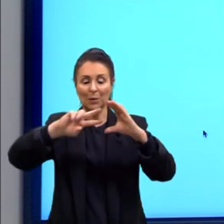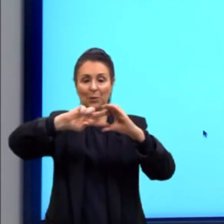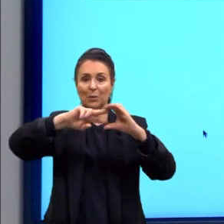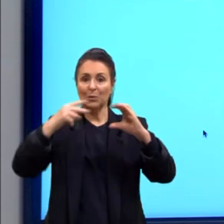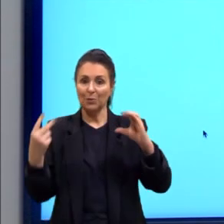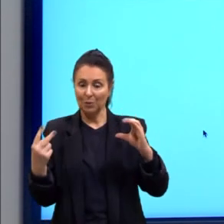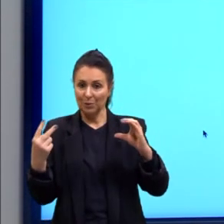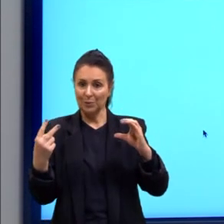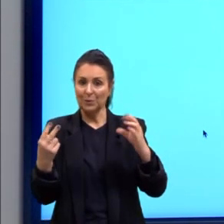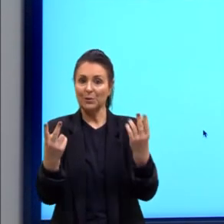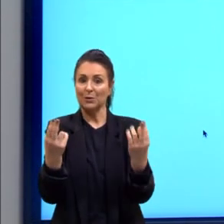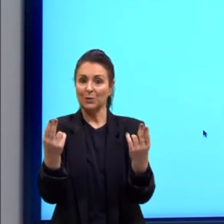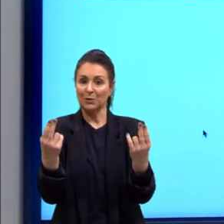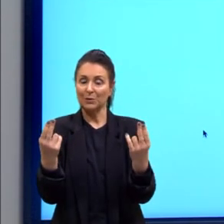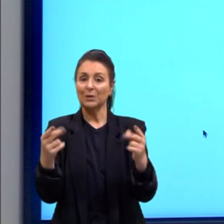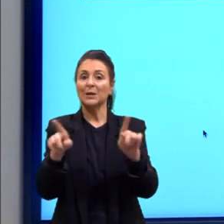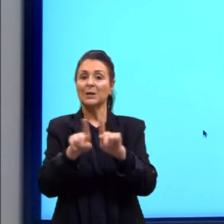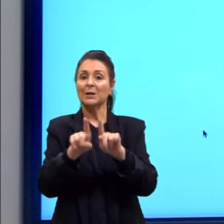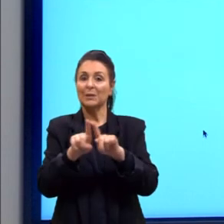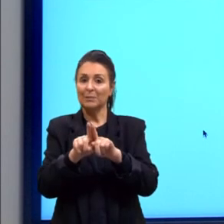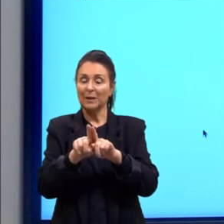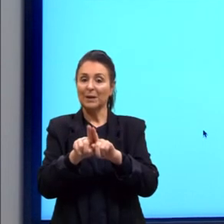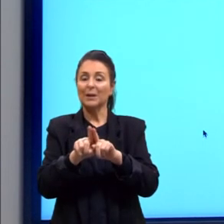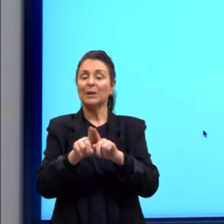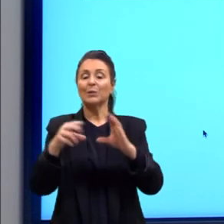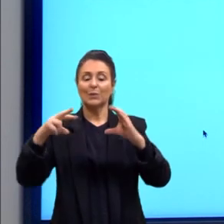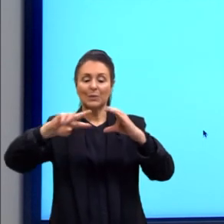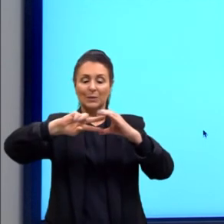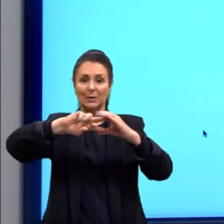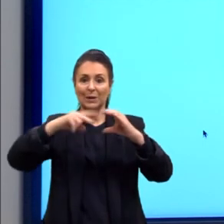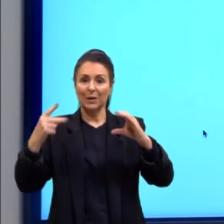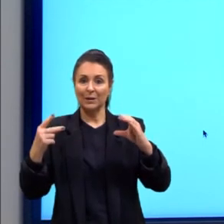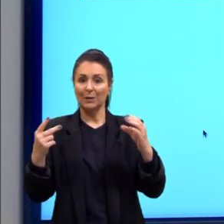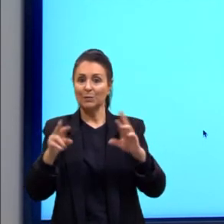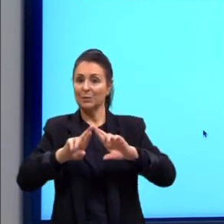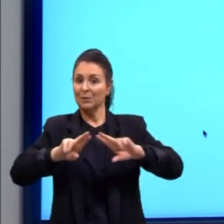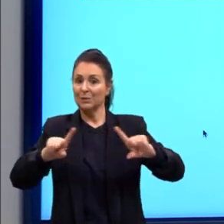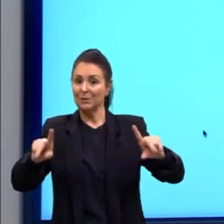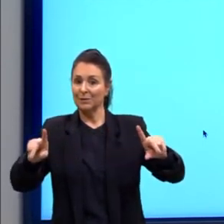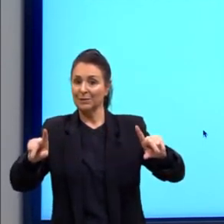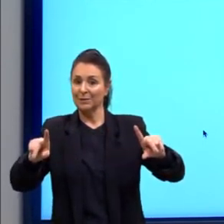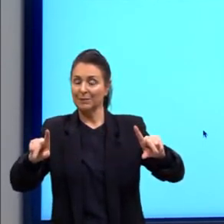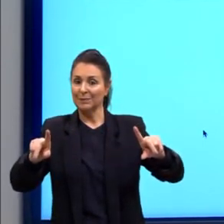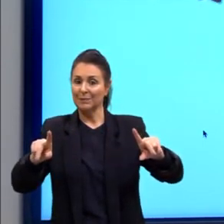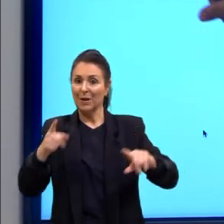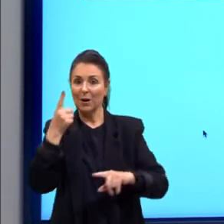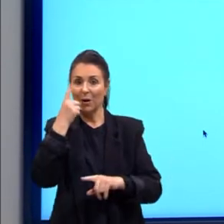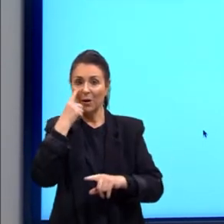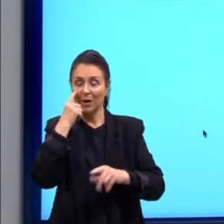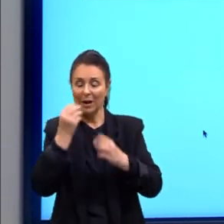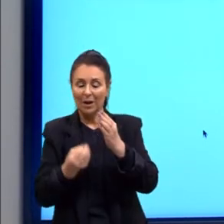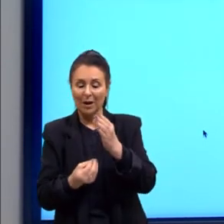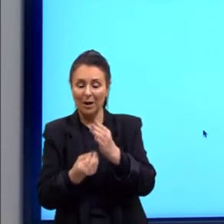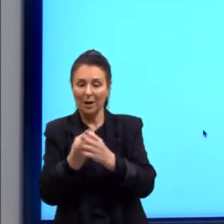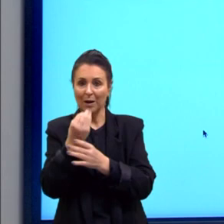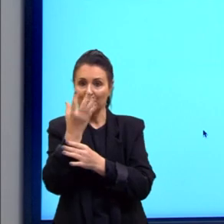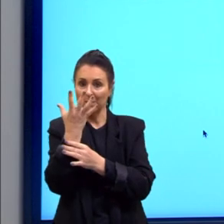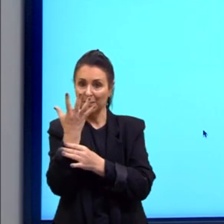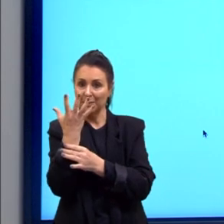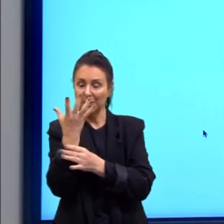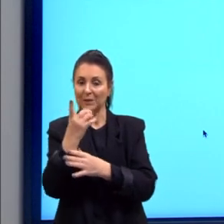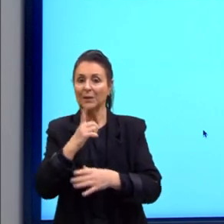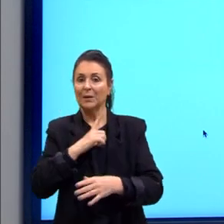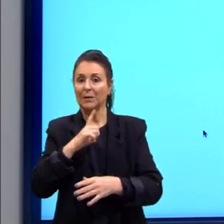dominante, e nos héterozigotos. Um exemplo aqui, essa planta, nós temos